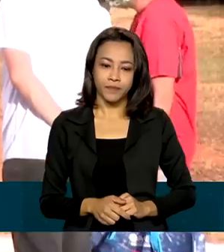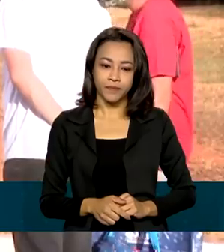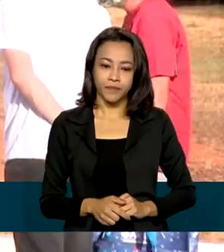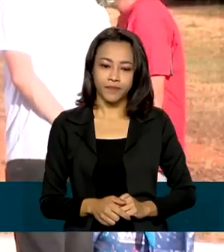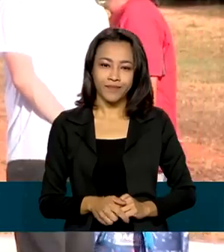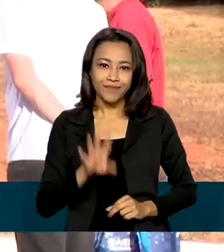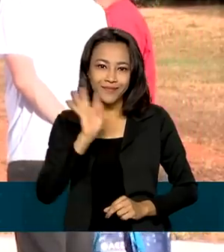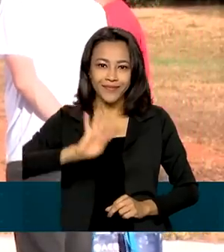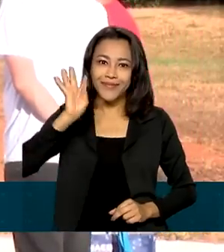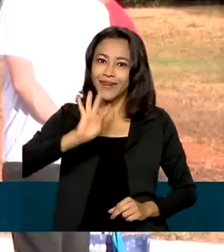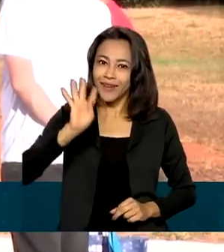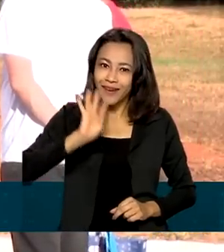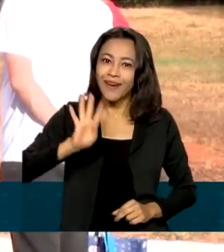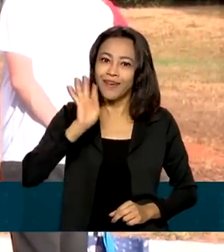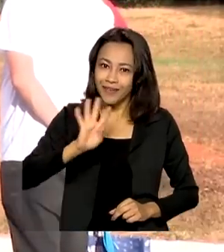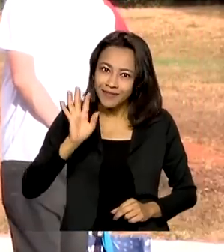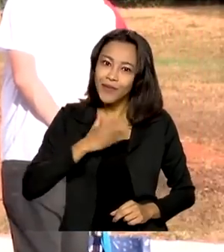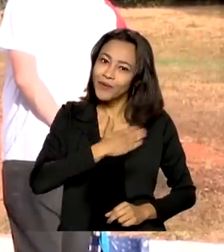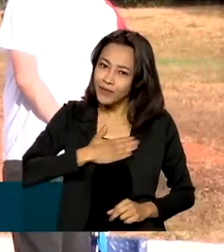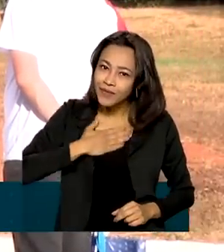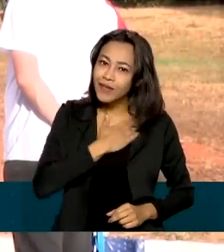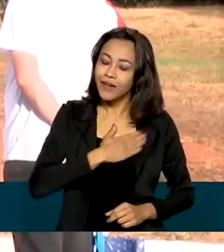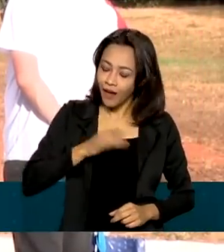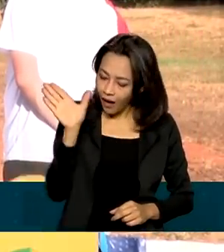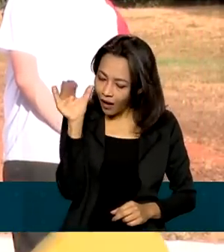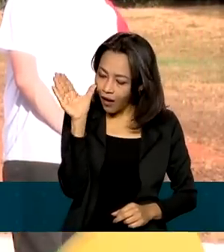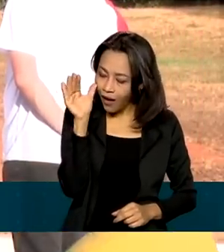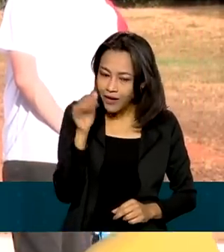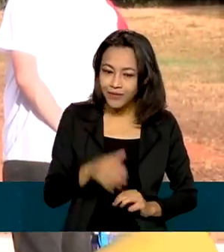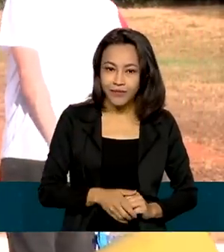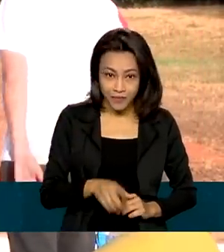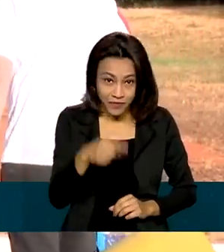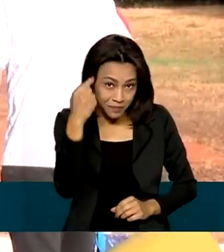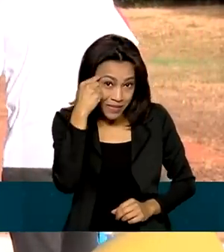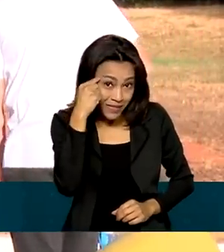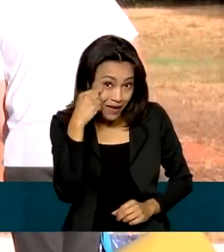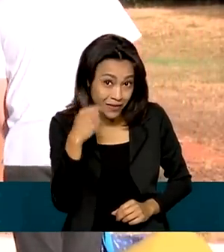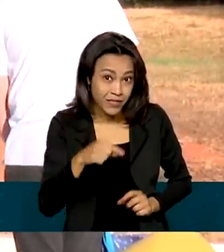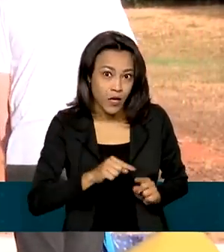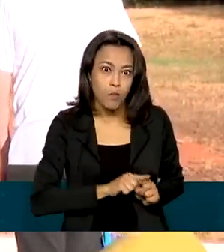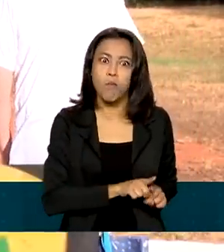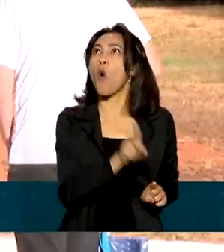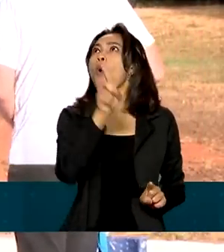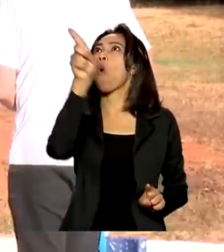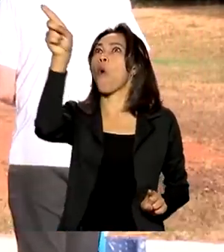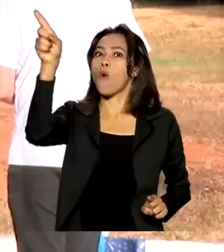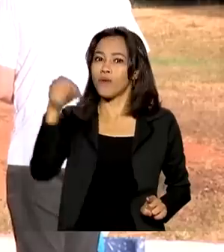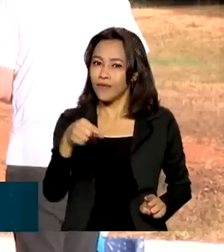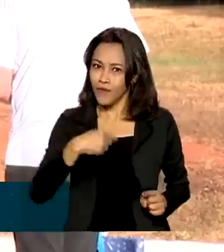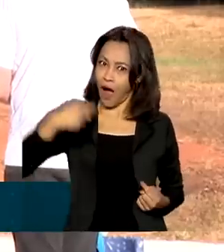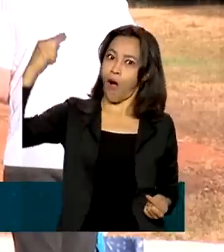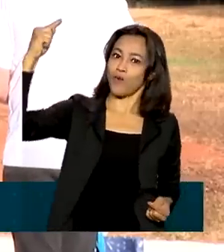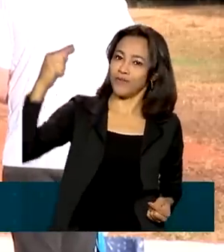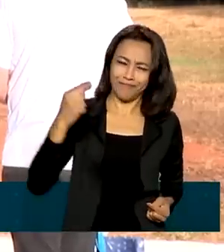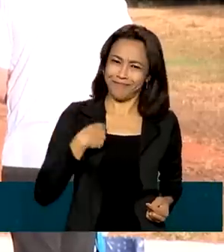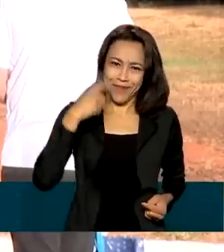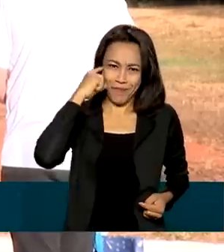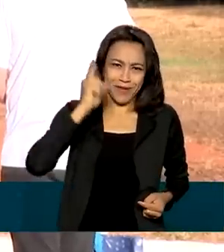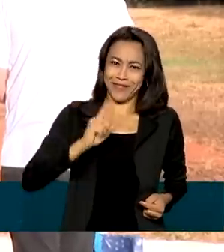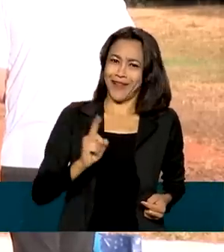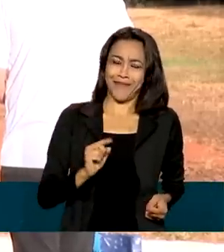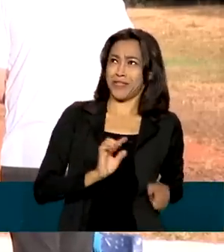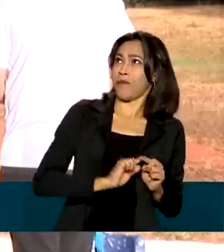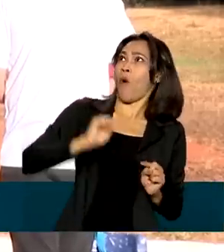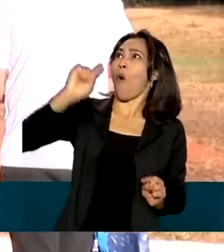Legal pra caramba, gostei muito. Você imaginava que seria tão alto do jeito que foi? Não, não imaginava